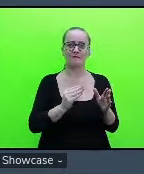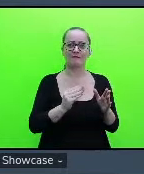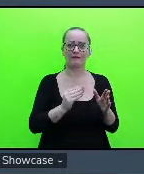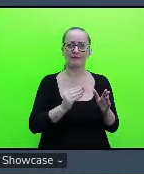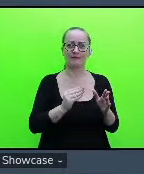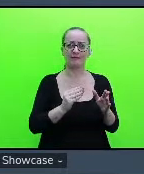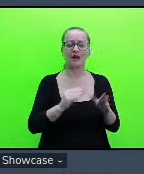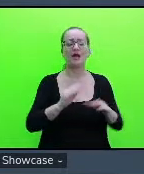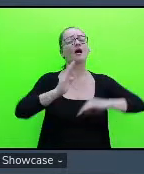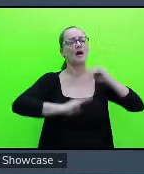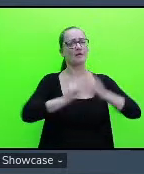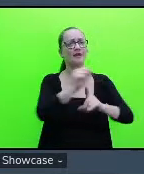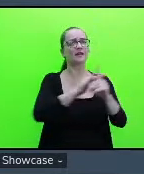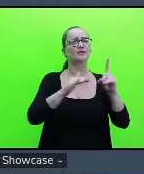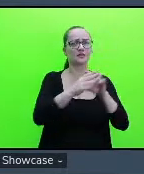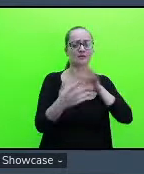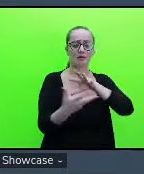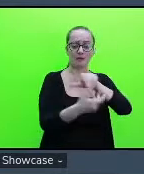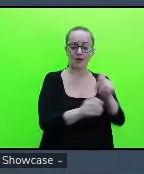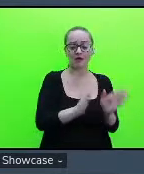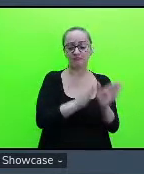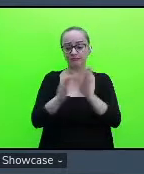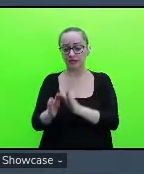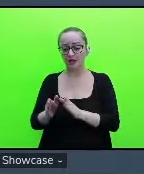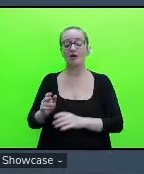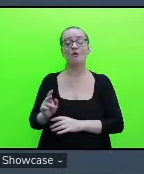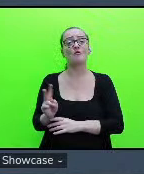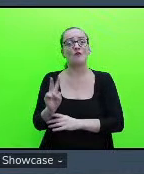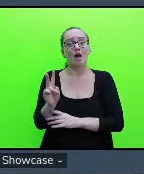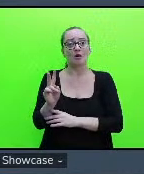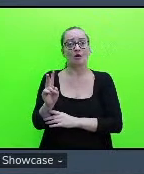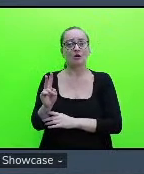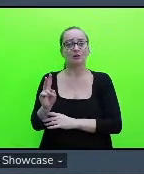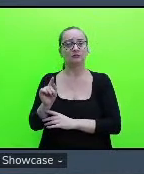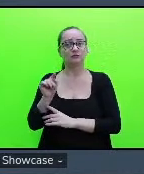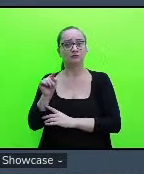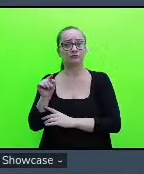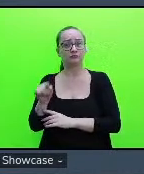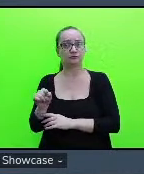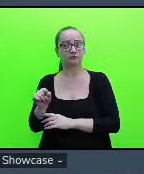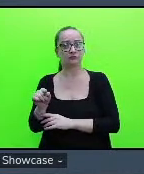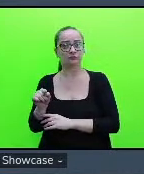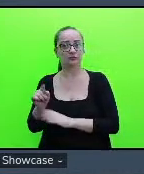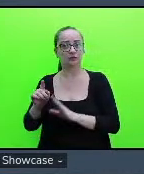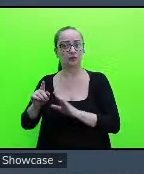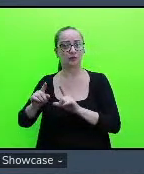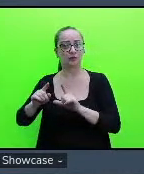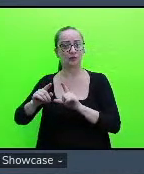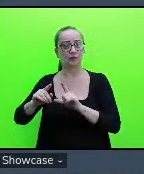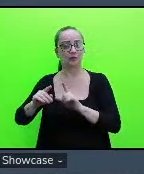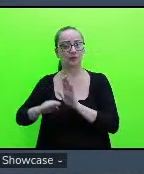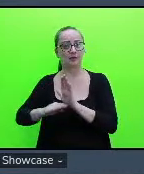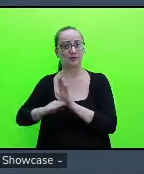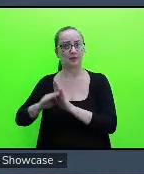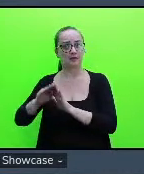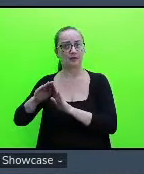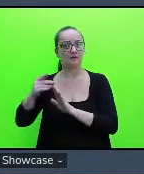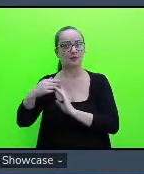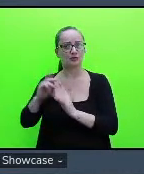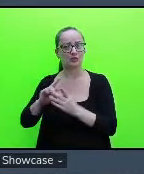social então para o valor P o nível de significância deve estar